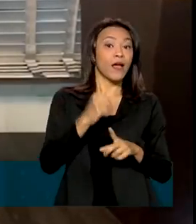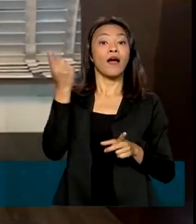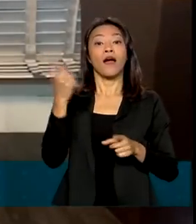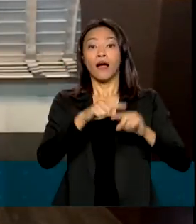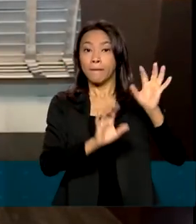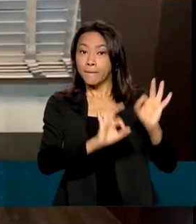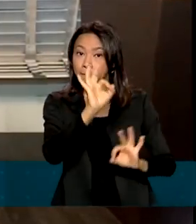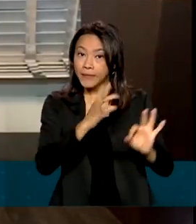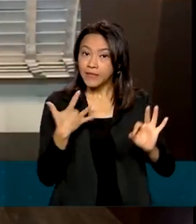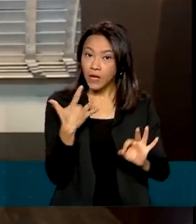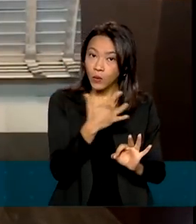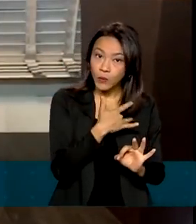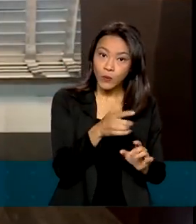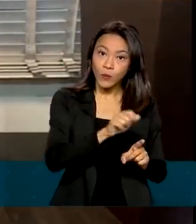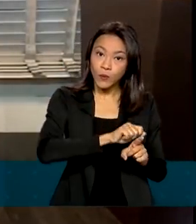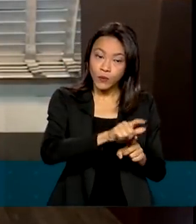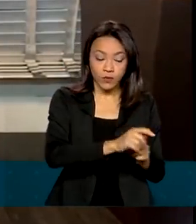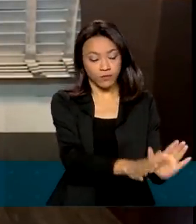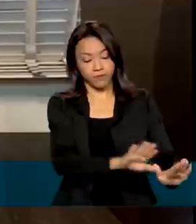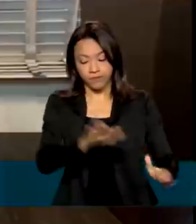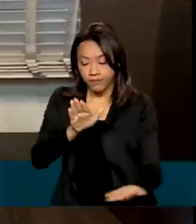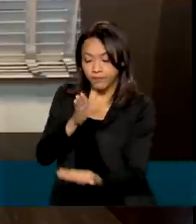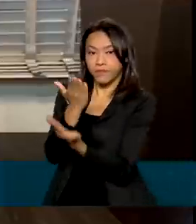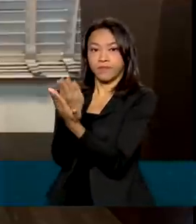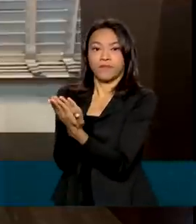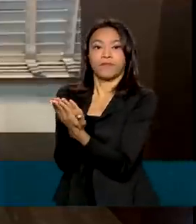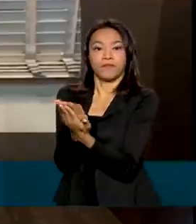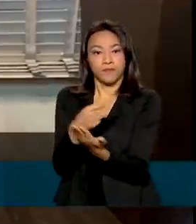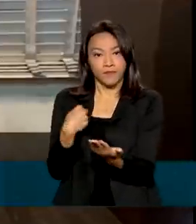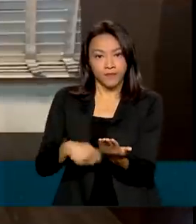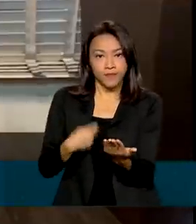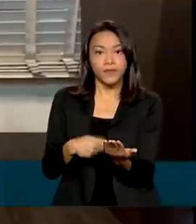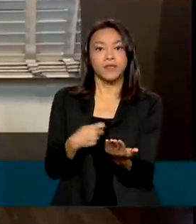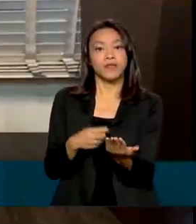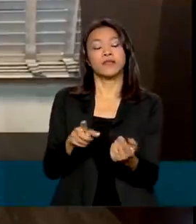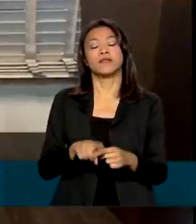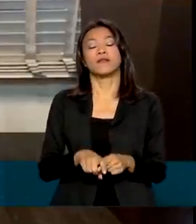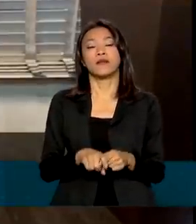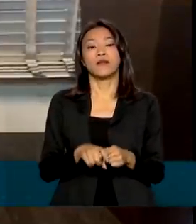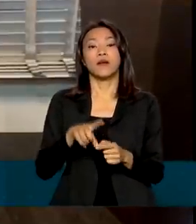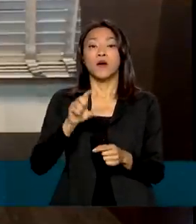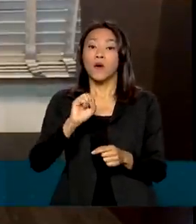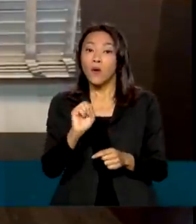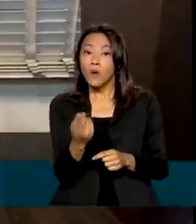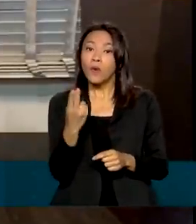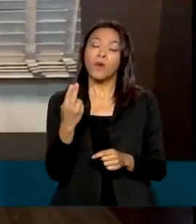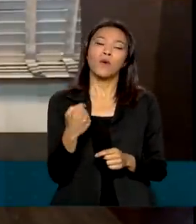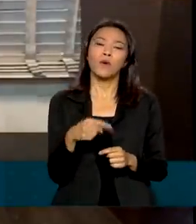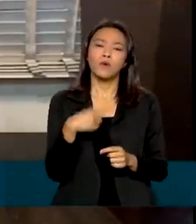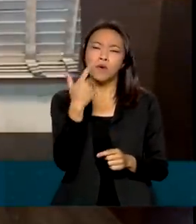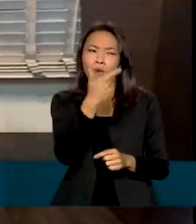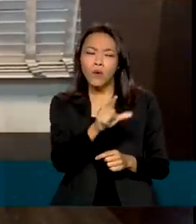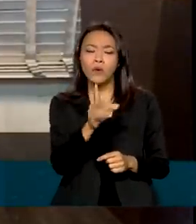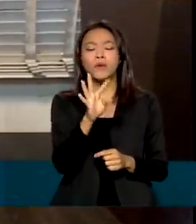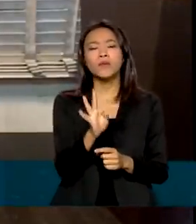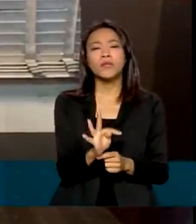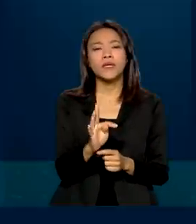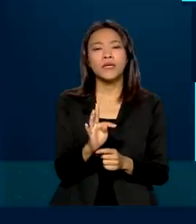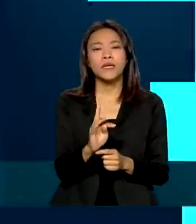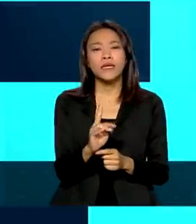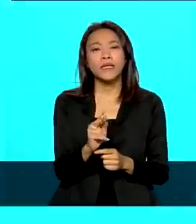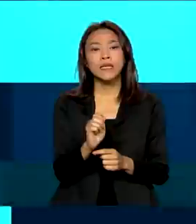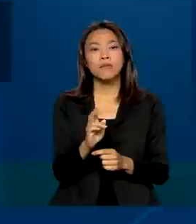algumas aplicações financeiras que houveram isenção de imposto de renda ou que houveram tributação de imposto de